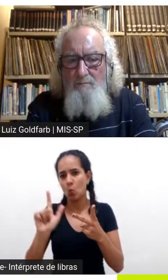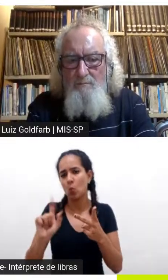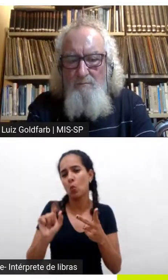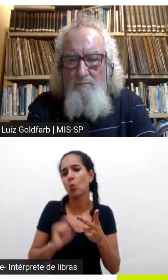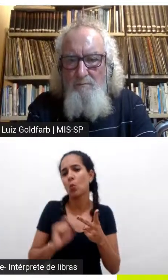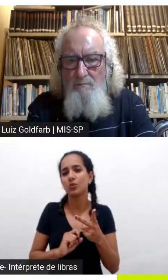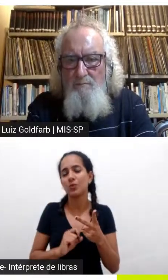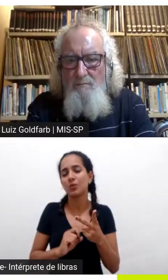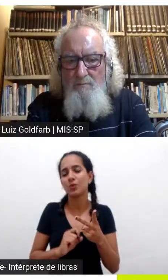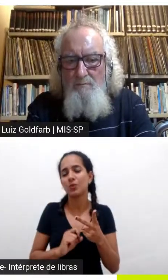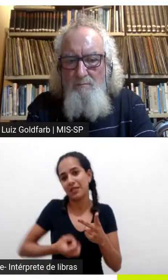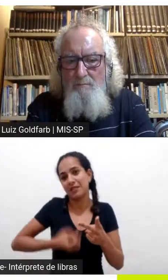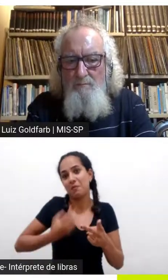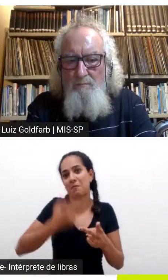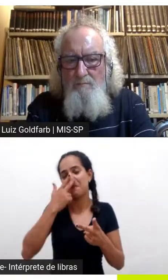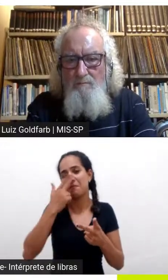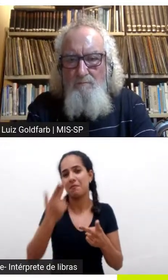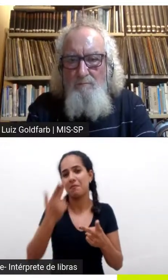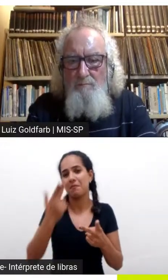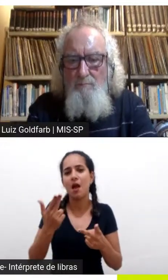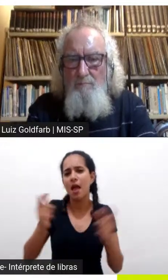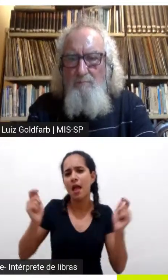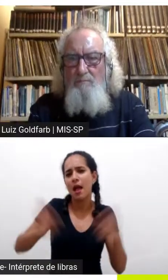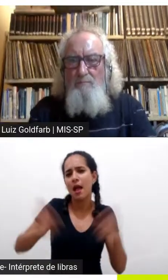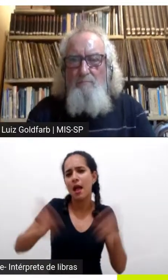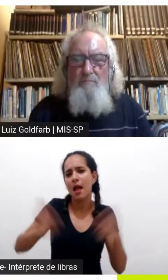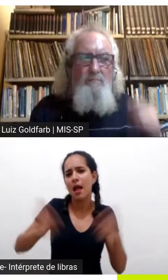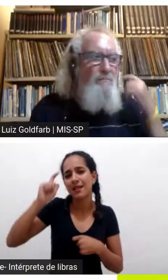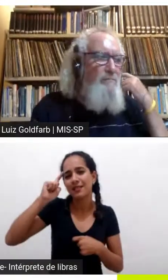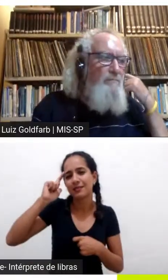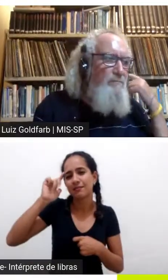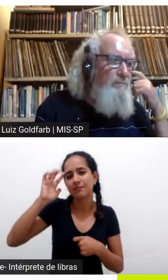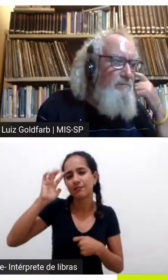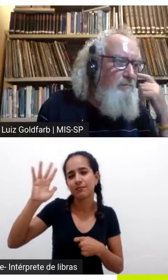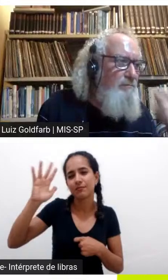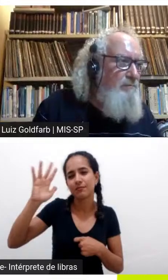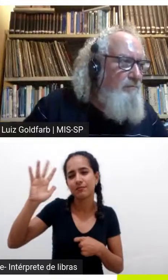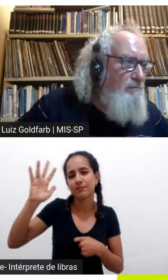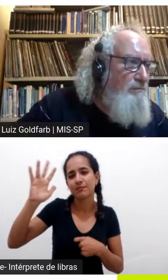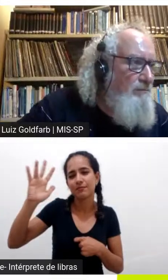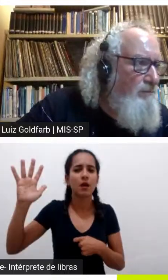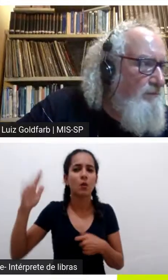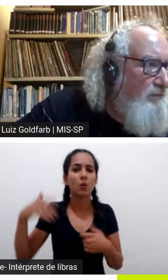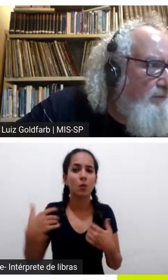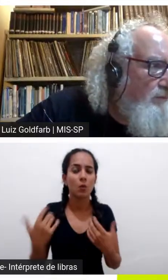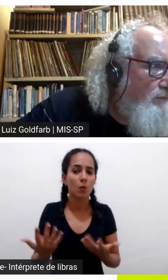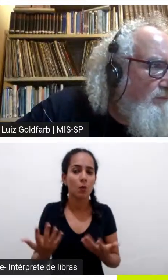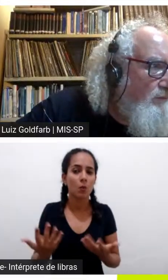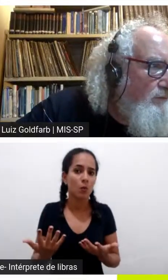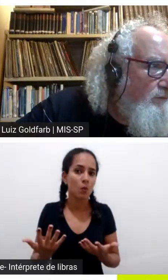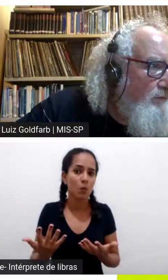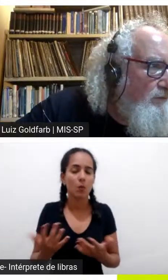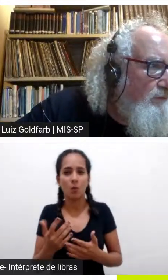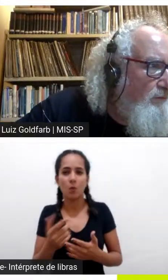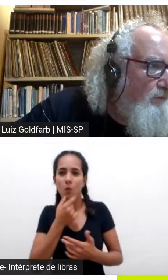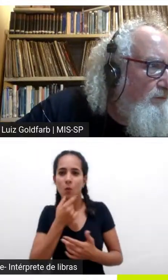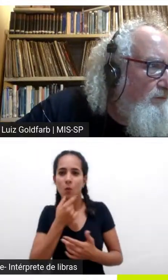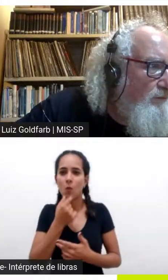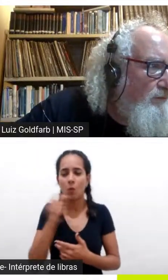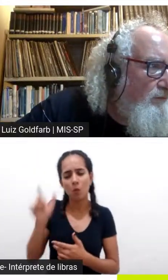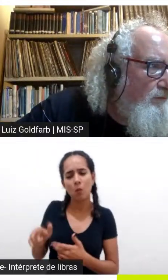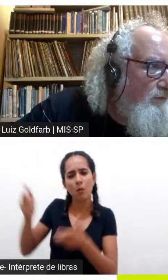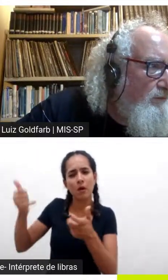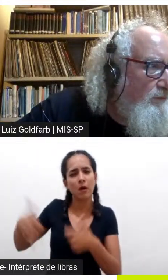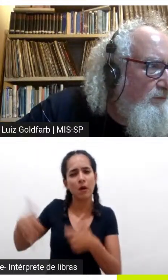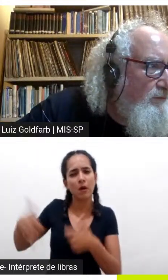que tem a ver com a capacidade de imaginar outras realidades o Siddhartha Ribeiro o cientista fala muito da função do